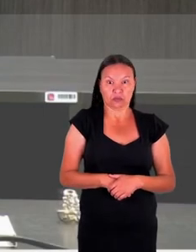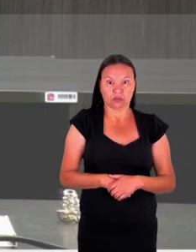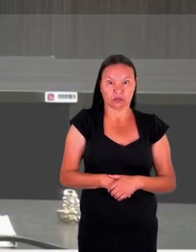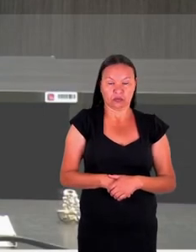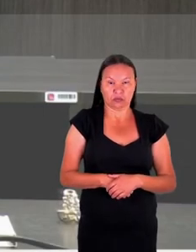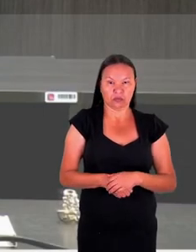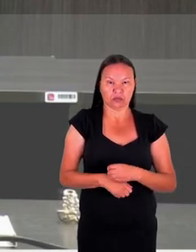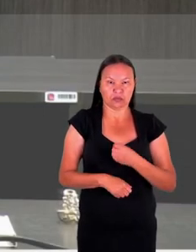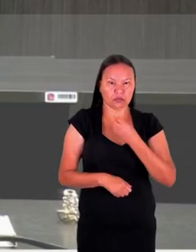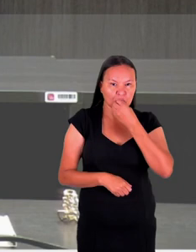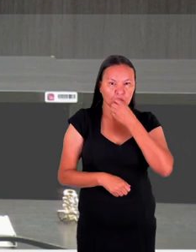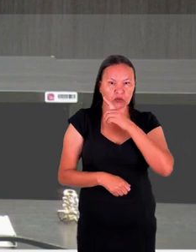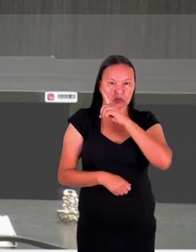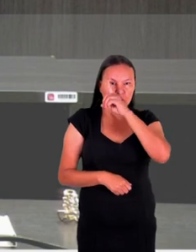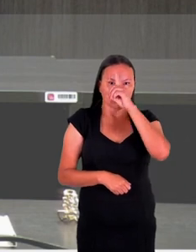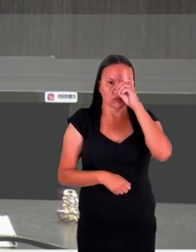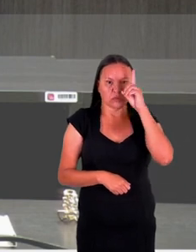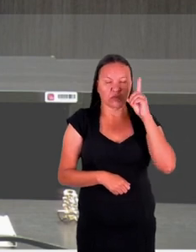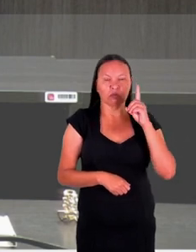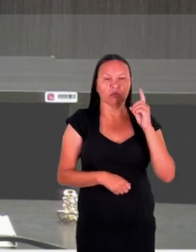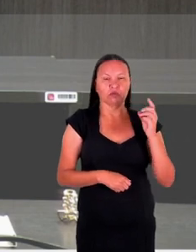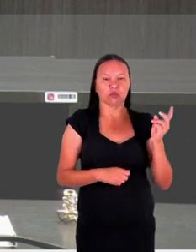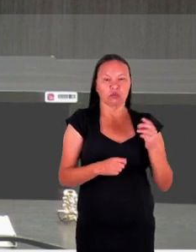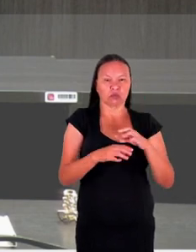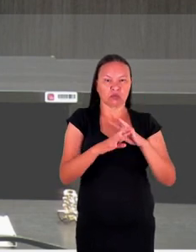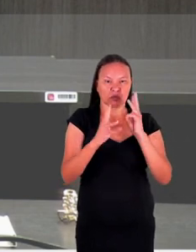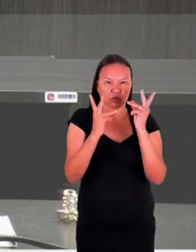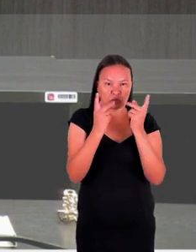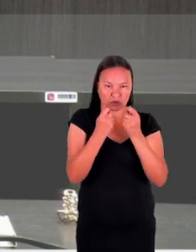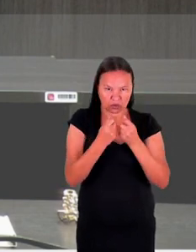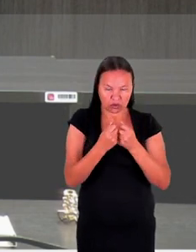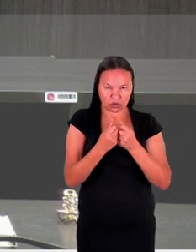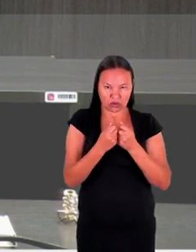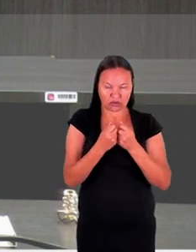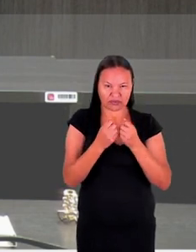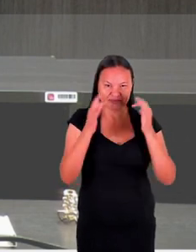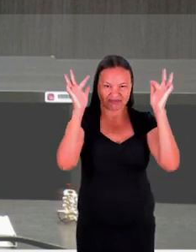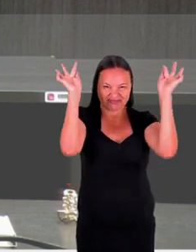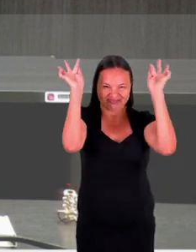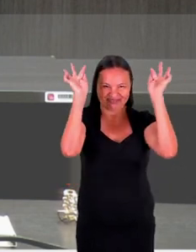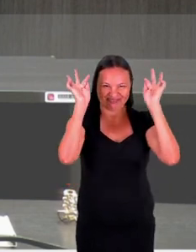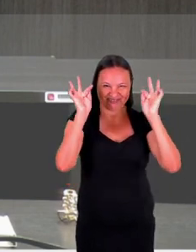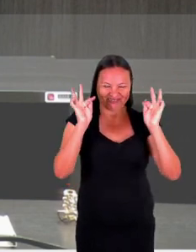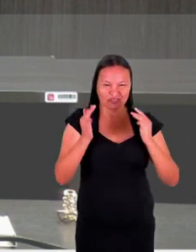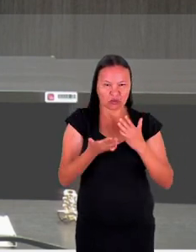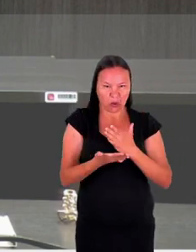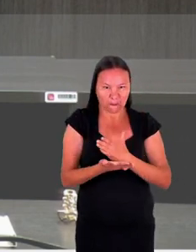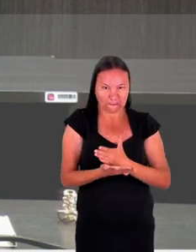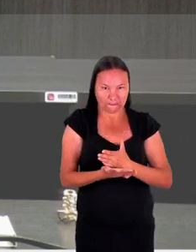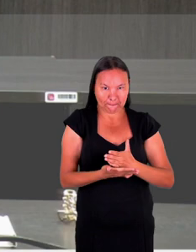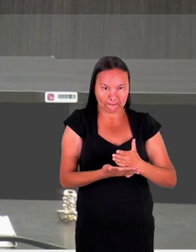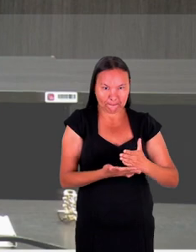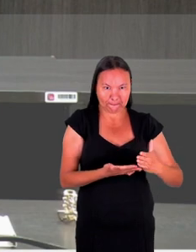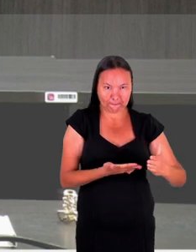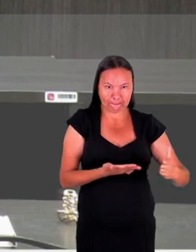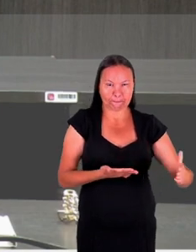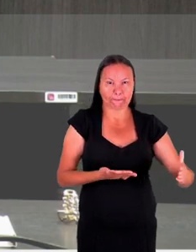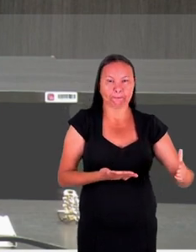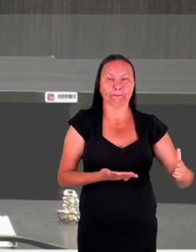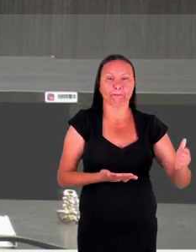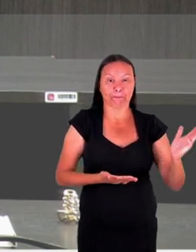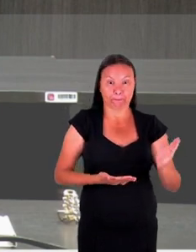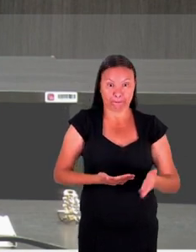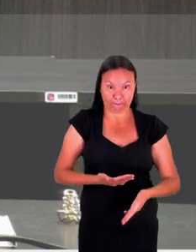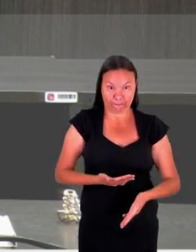Bom dia, bom dia a todos. Com muita felicidade que nós damos início hoje à